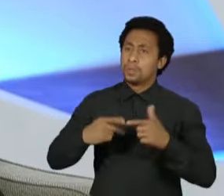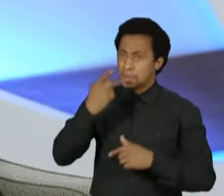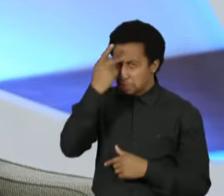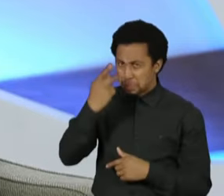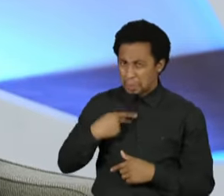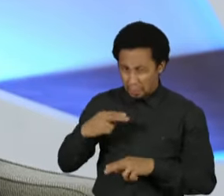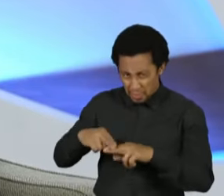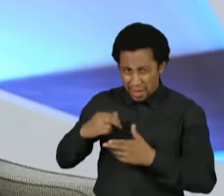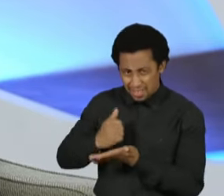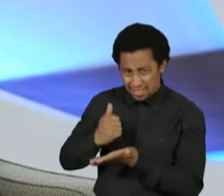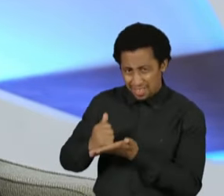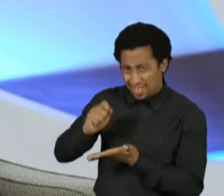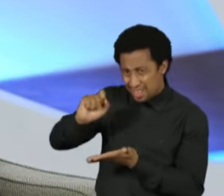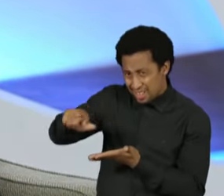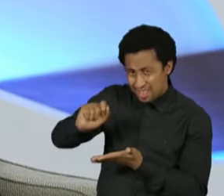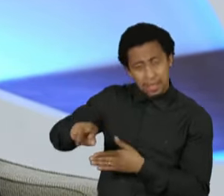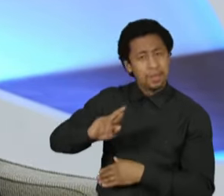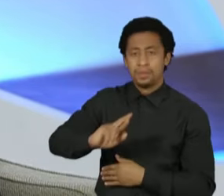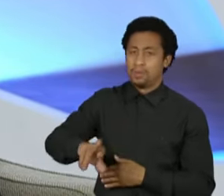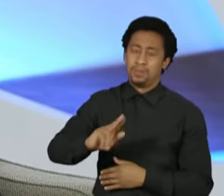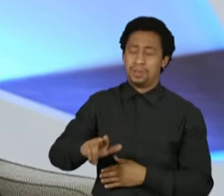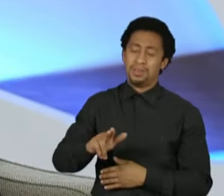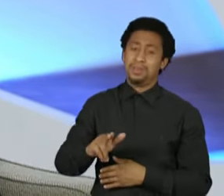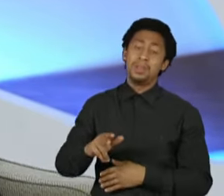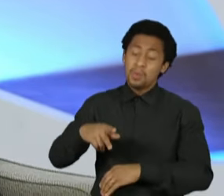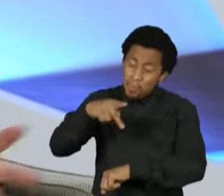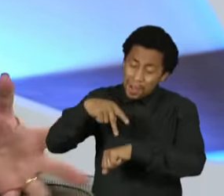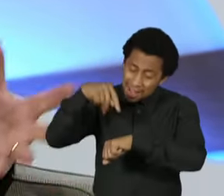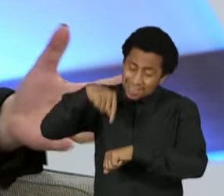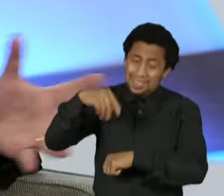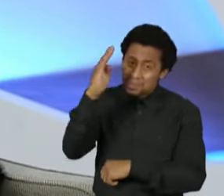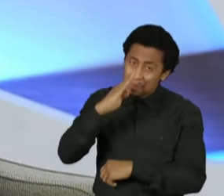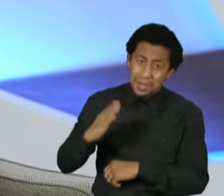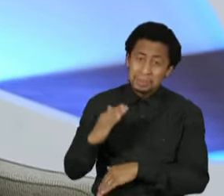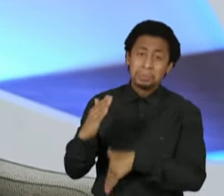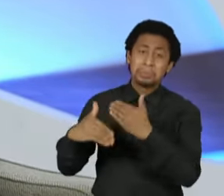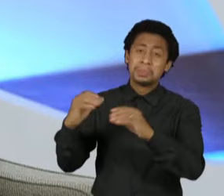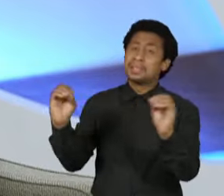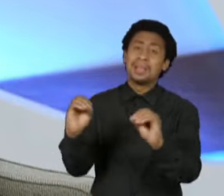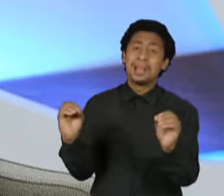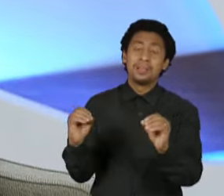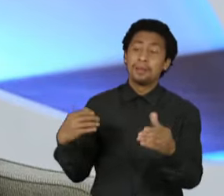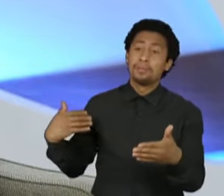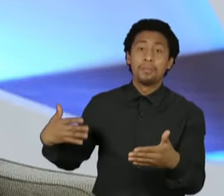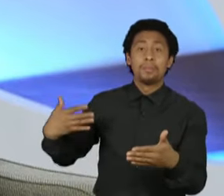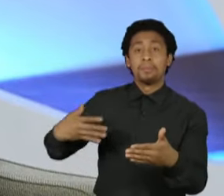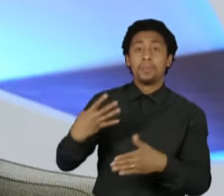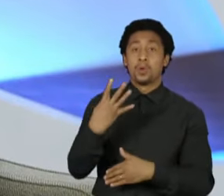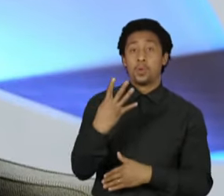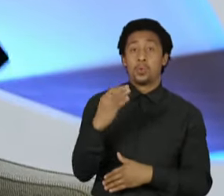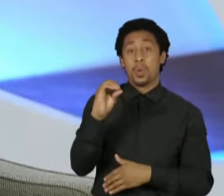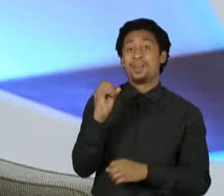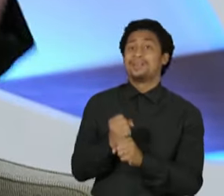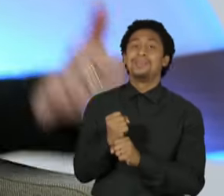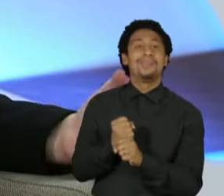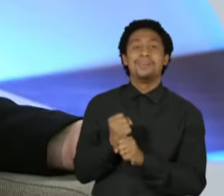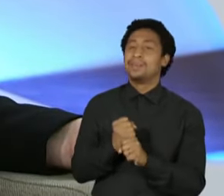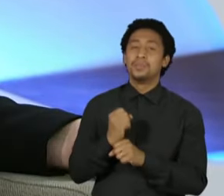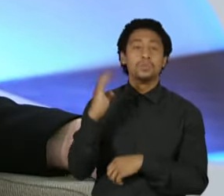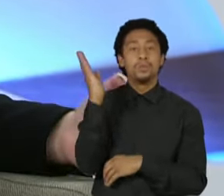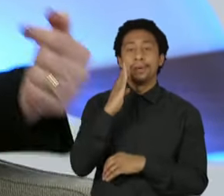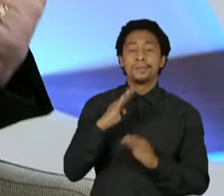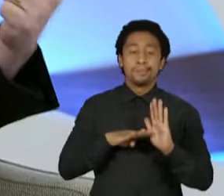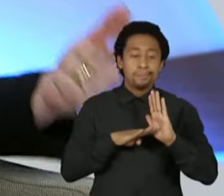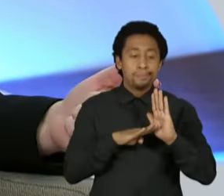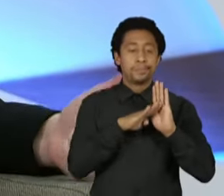informalidade se deve a um país que não cresce, que aliás não cresce nos últimos 40 anos, são quase quatro décadas que o Brasil cresce a